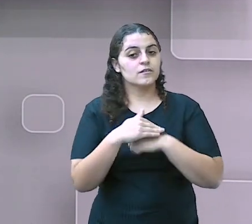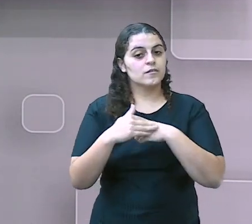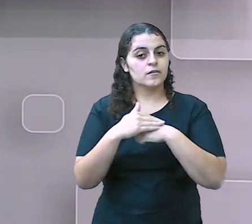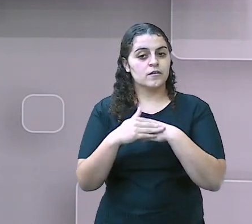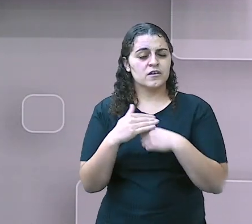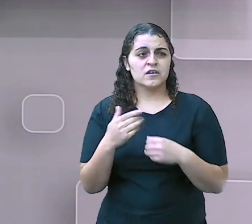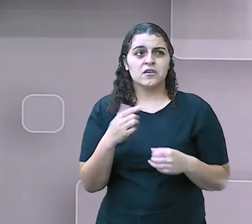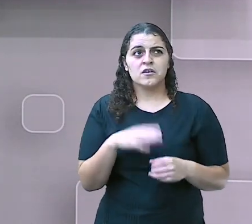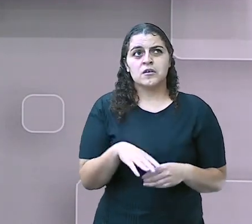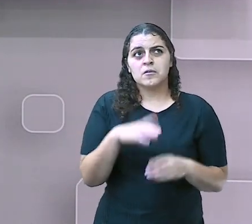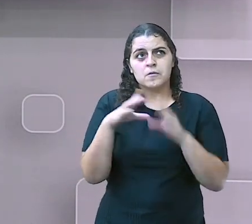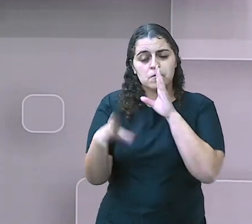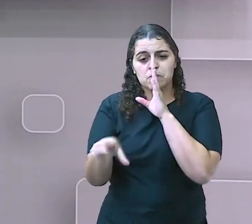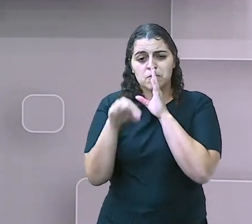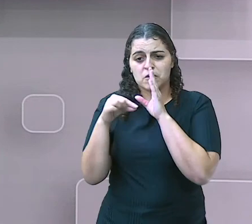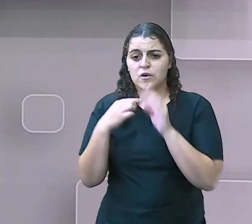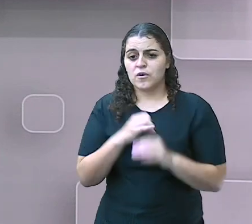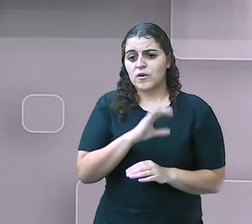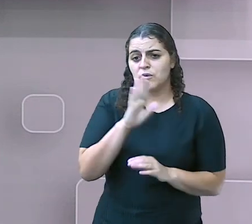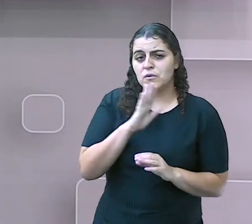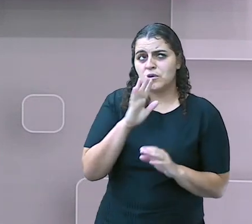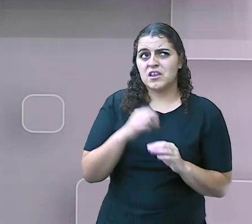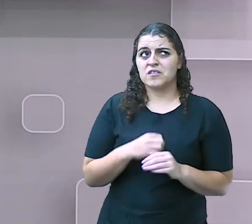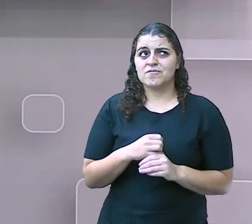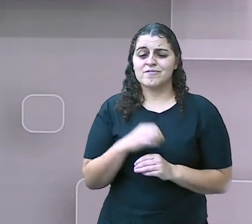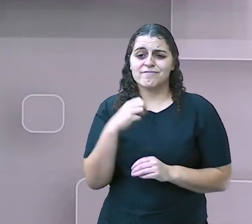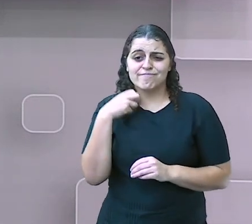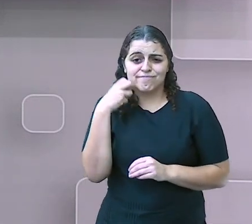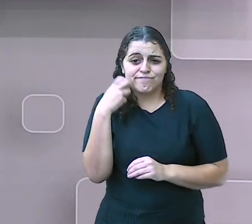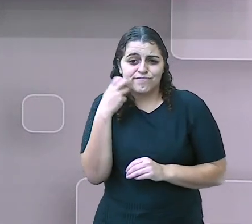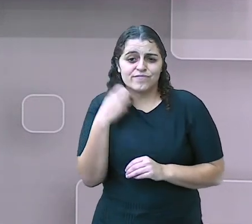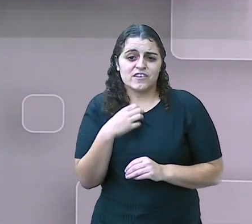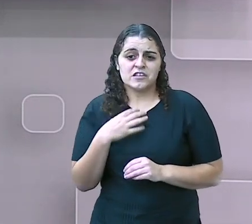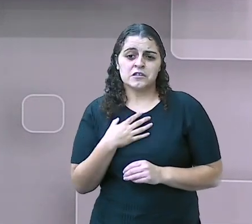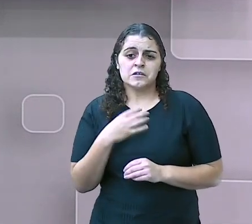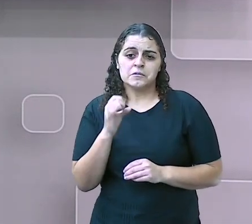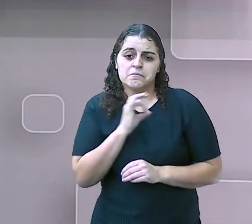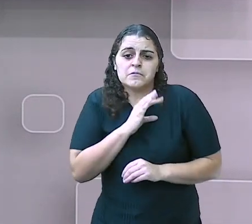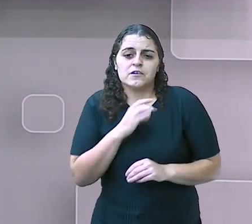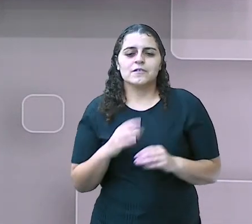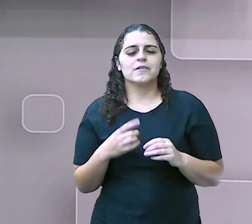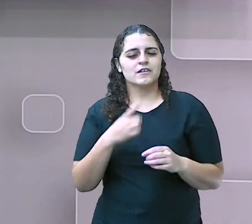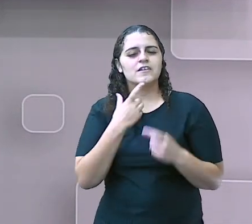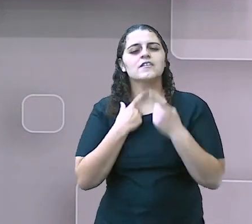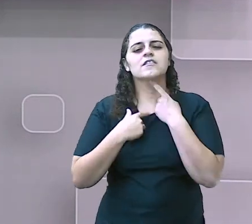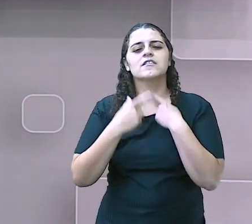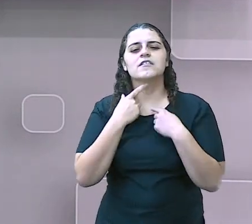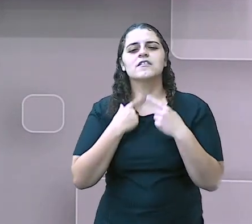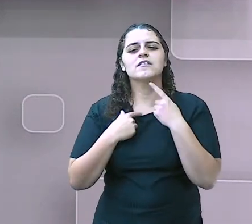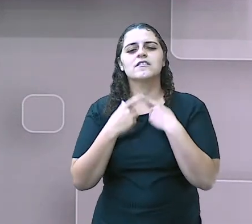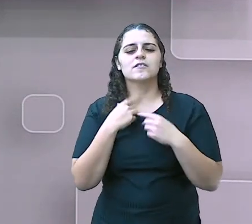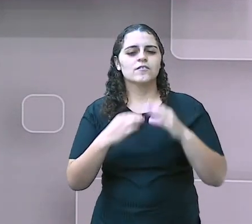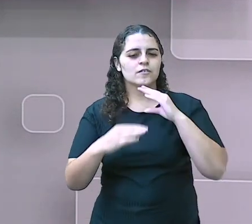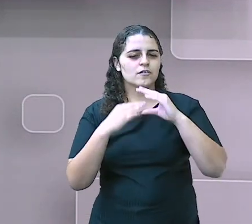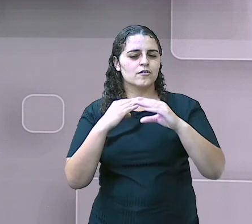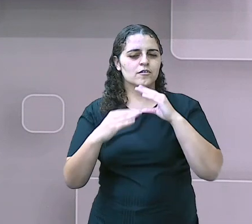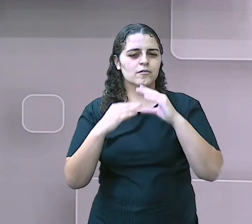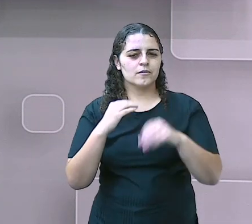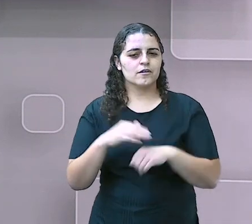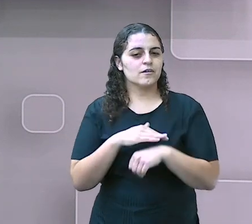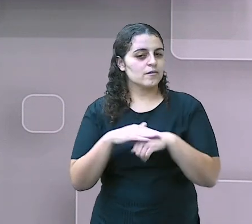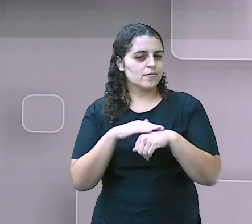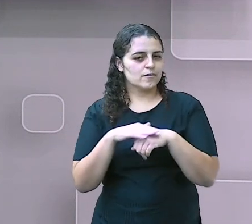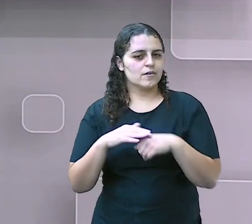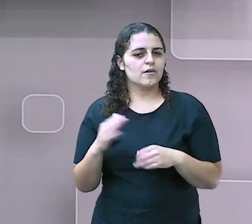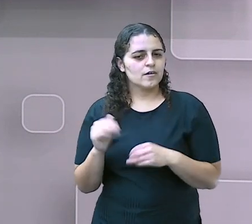dentro dele. Oi, eu estou aqui. A criança tem esse desejo de conversar, de se comunicar, mas pelo menos não consegue.